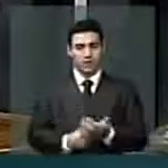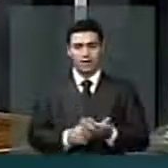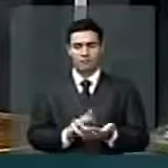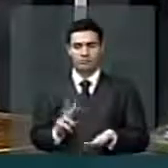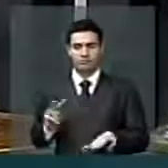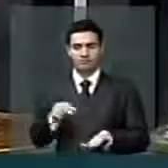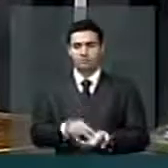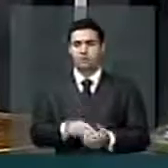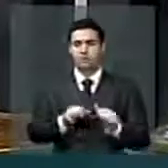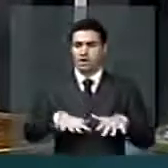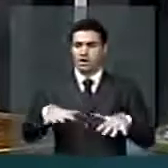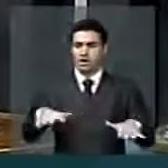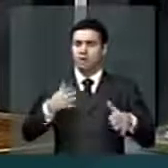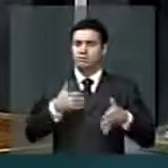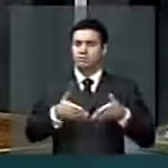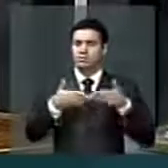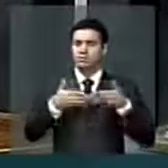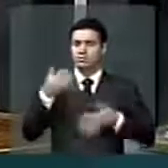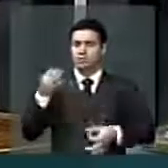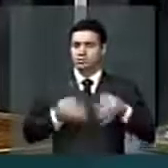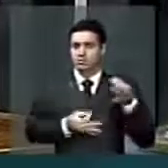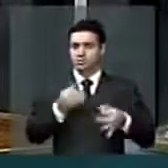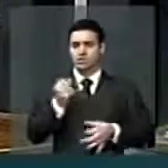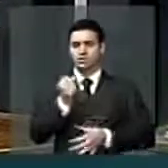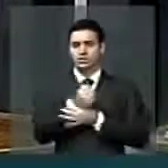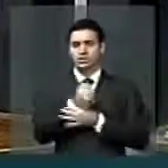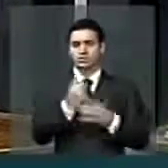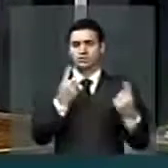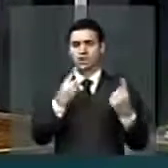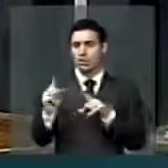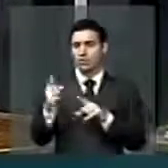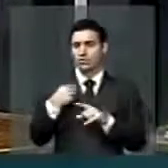por justiça, segurança e contra a violência. Muito obrigada.